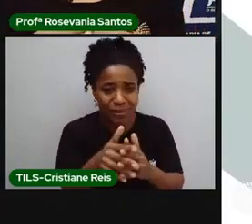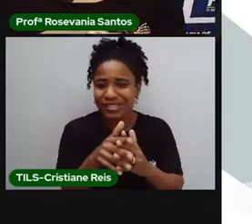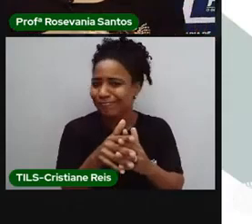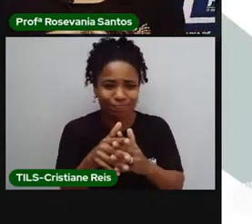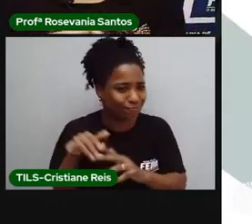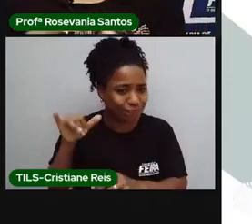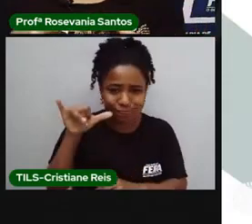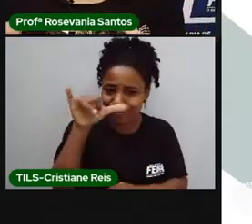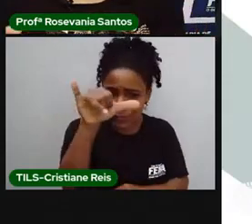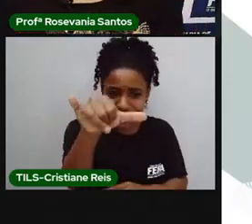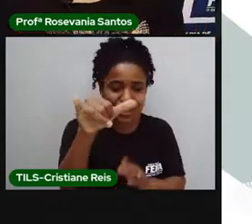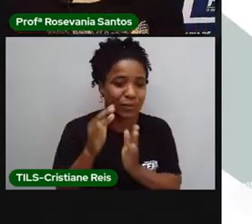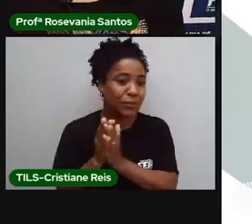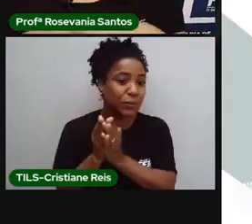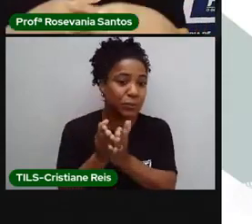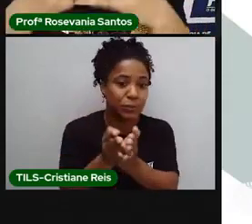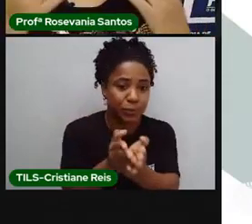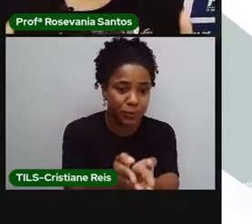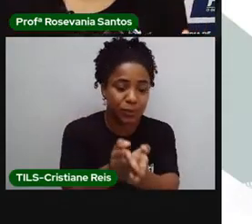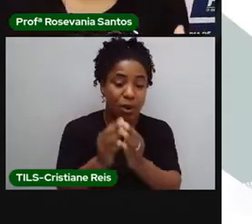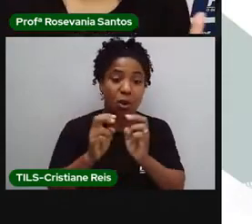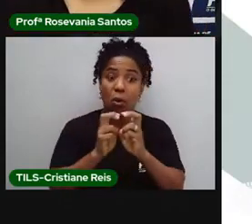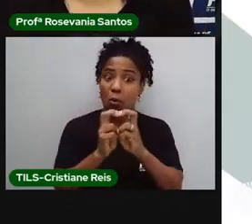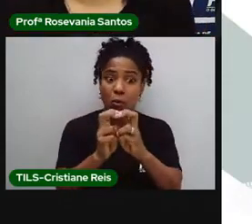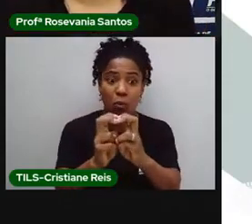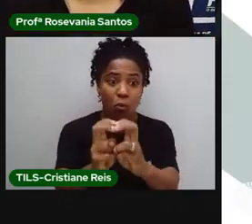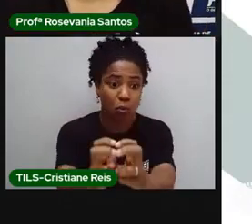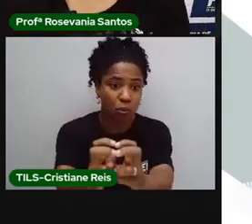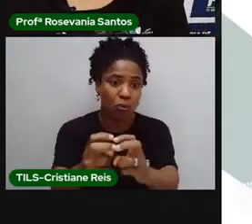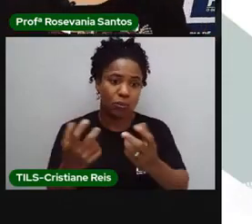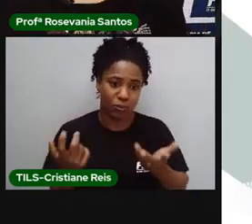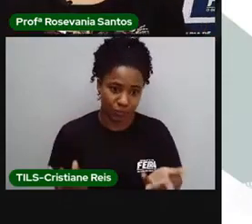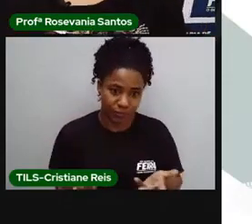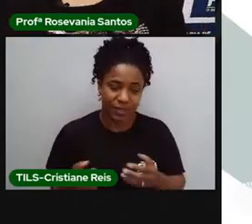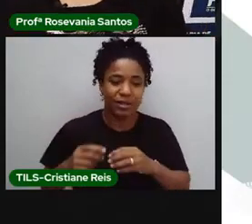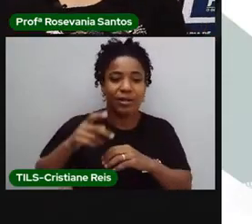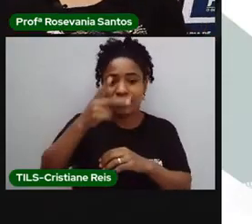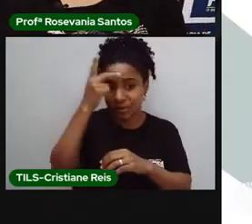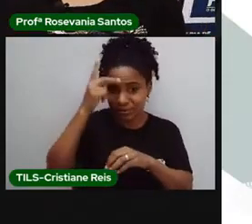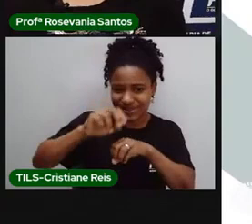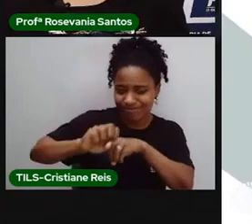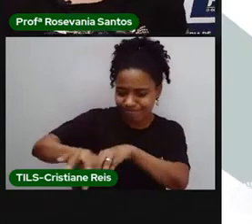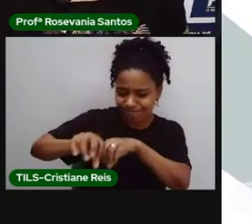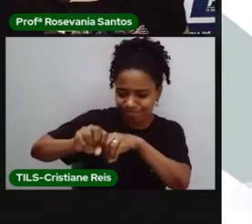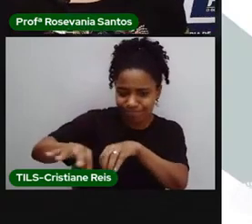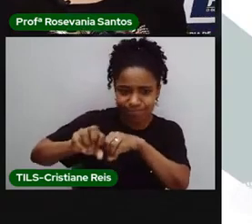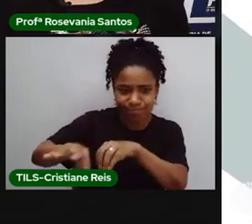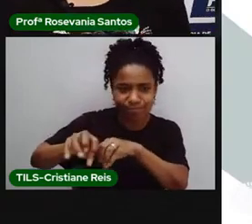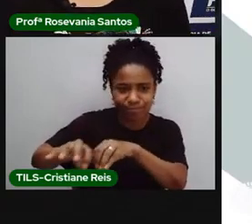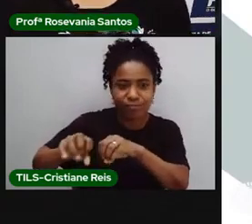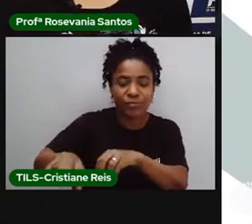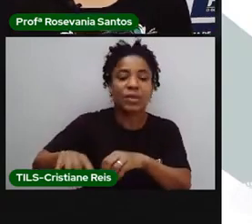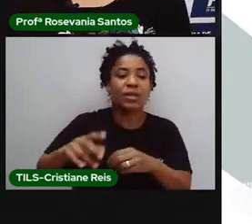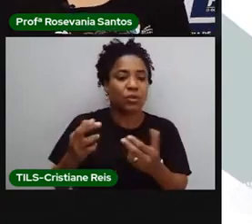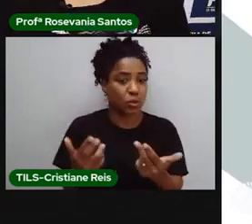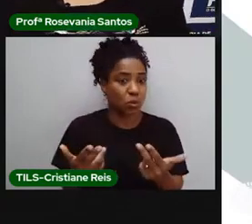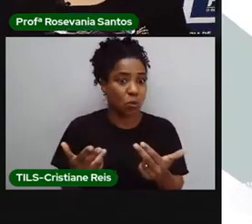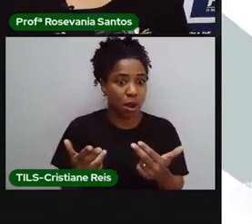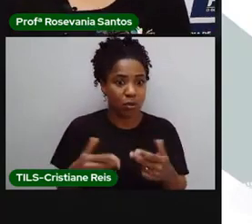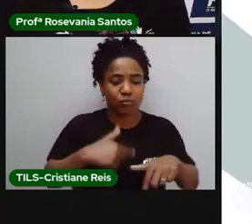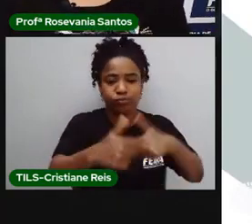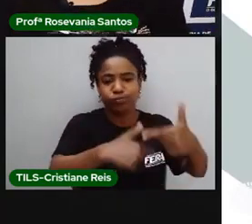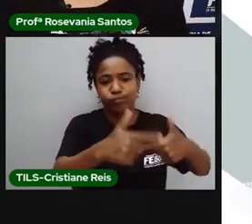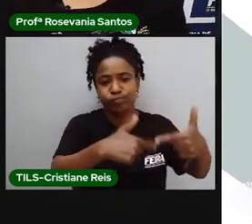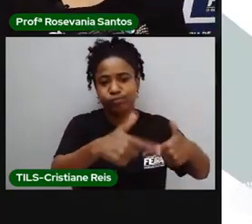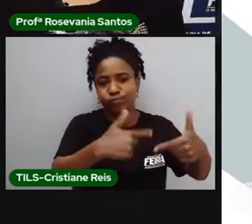às vezes, ensinando as pessoas a fazerem o tempo todo a mesma coisa, que são as linhas de produções. Então, esse aumento de fluxo de